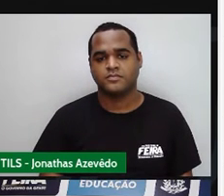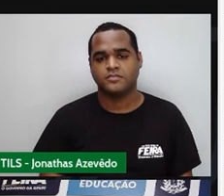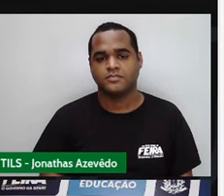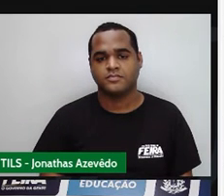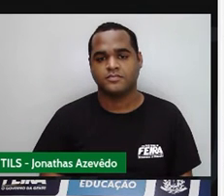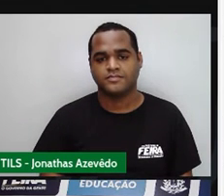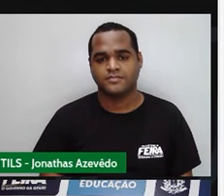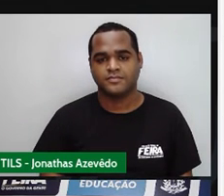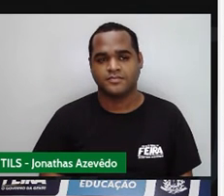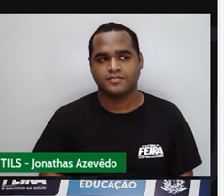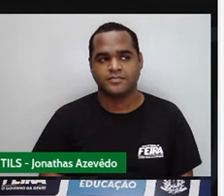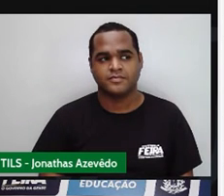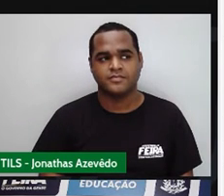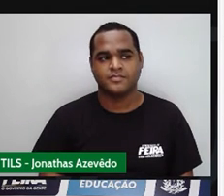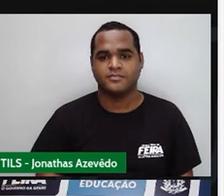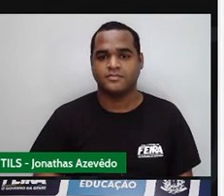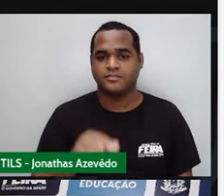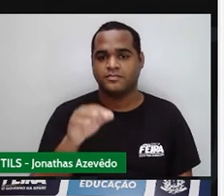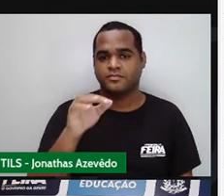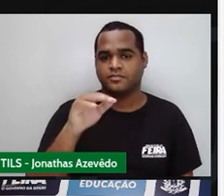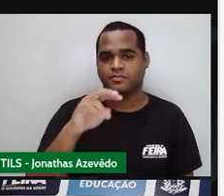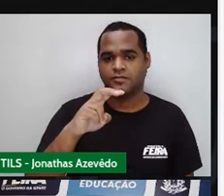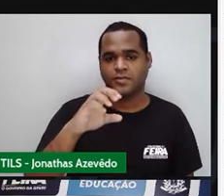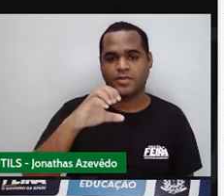Os 5 centímetros de altura.